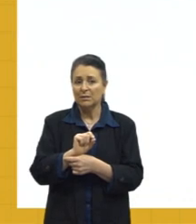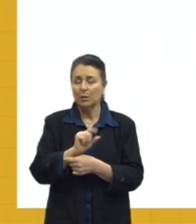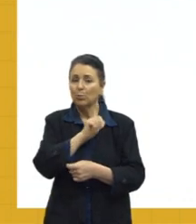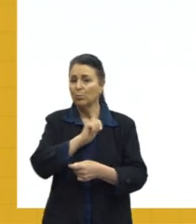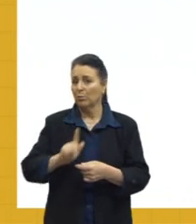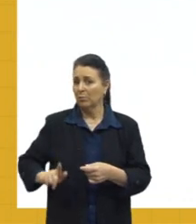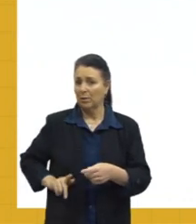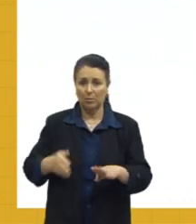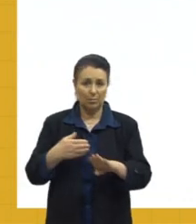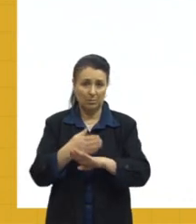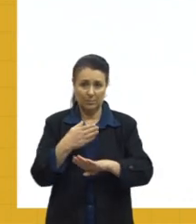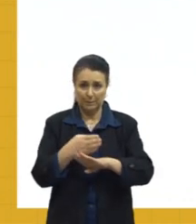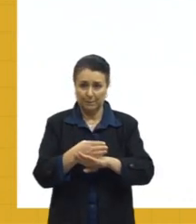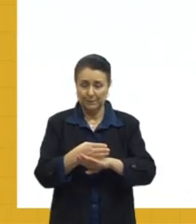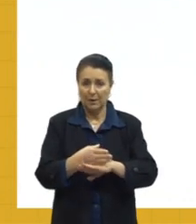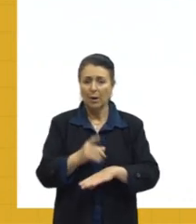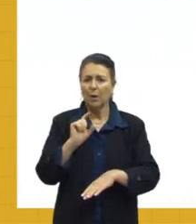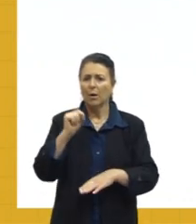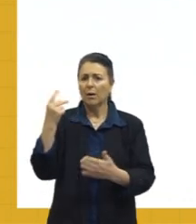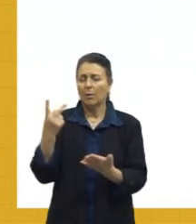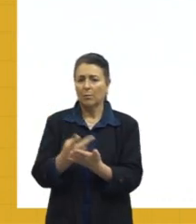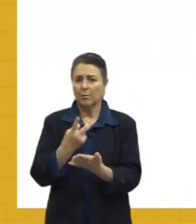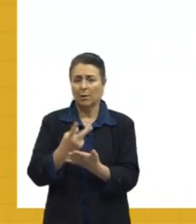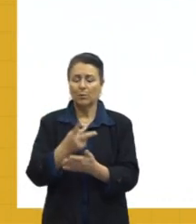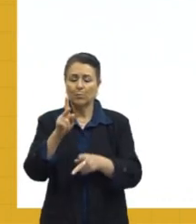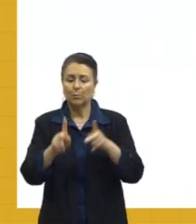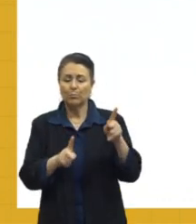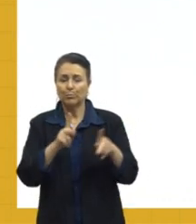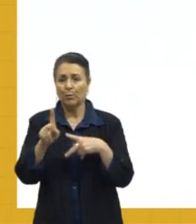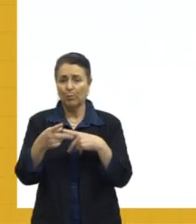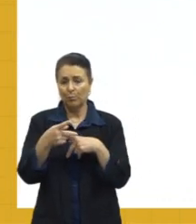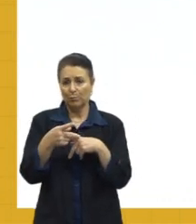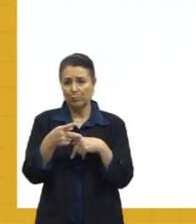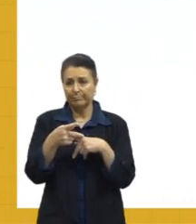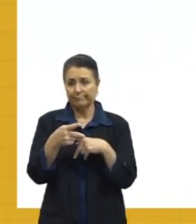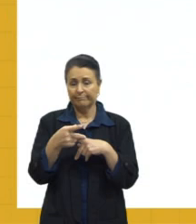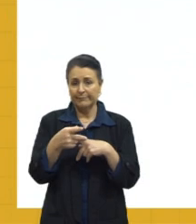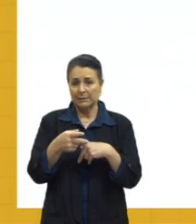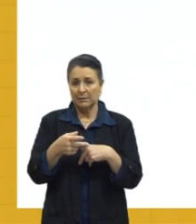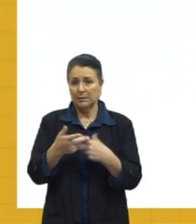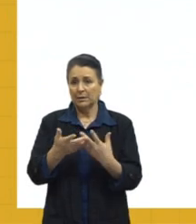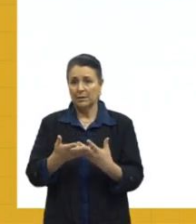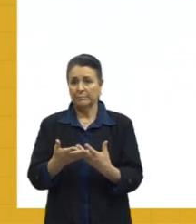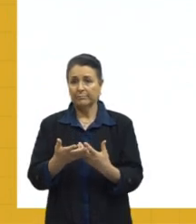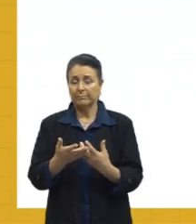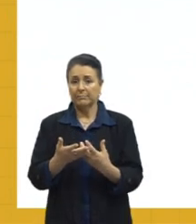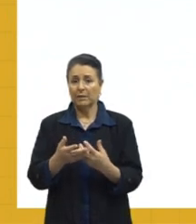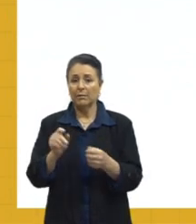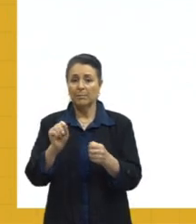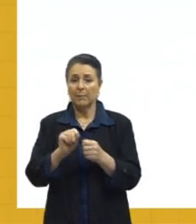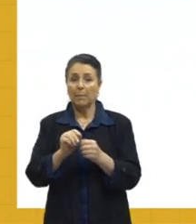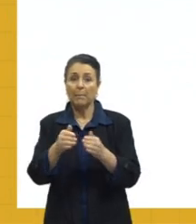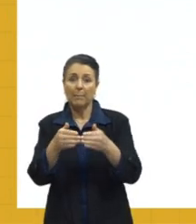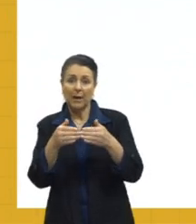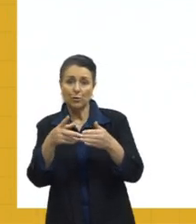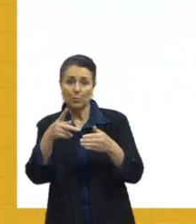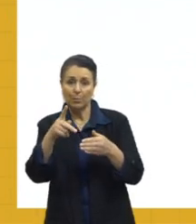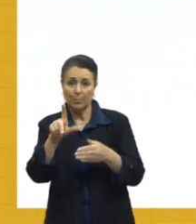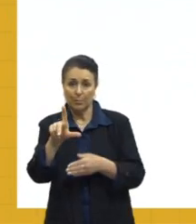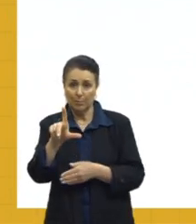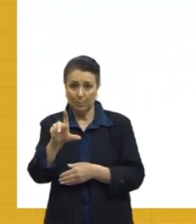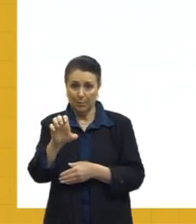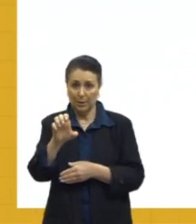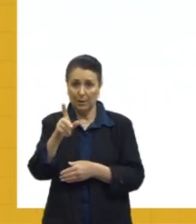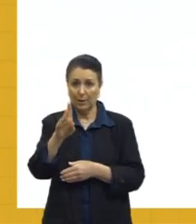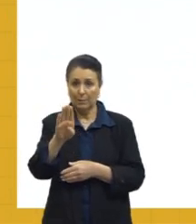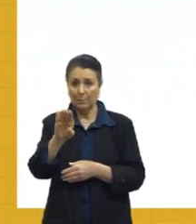governo, tá. Então, o que que acontece? O povo, então, vai, requisita aí um plebiscito, e aí eles dizem,